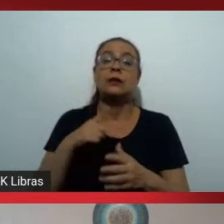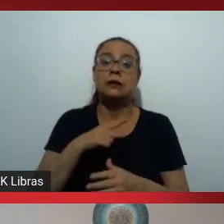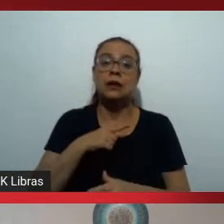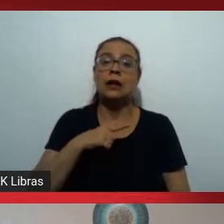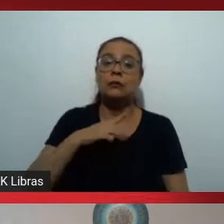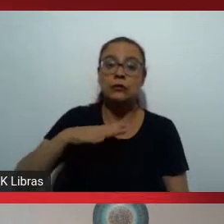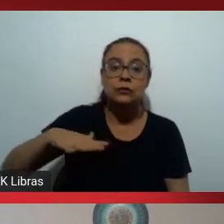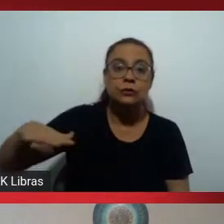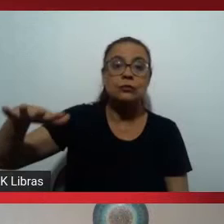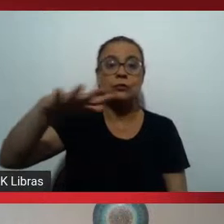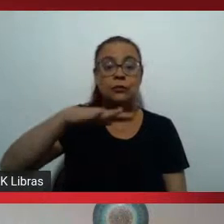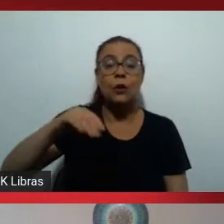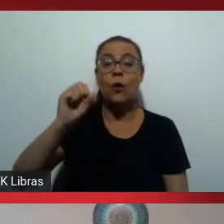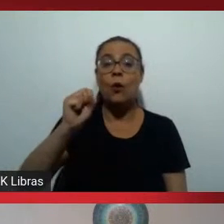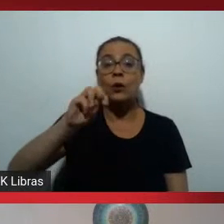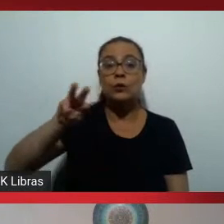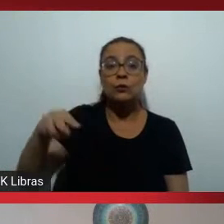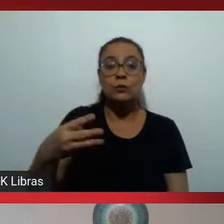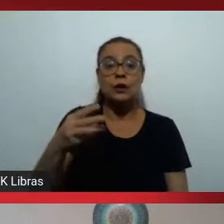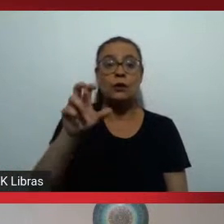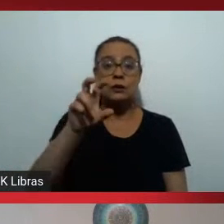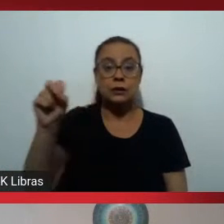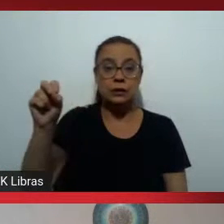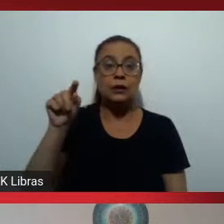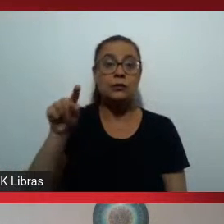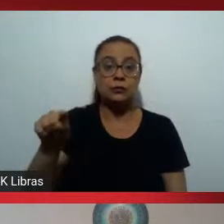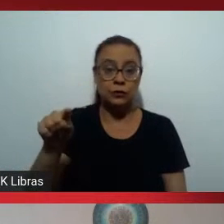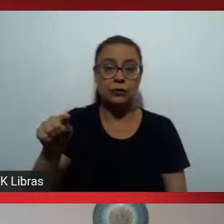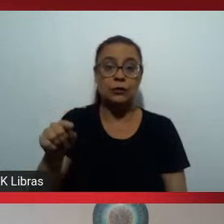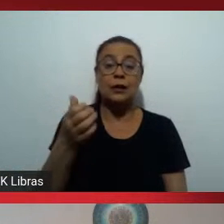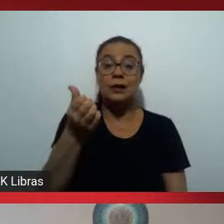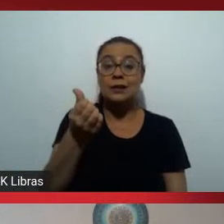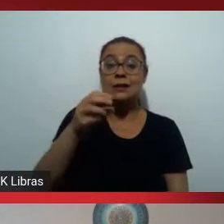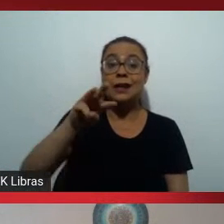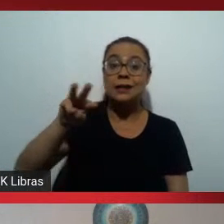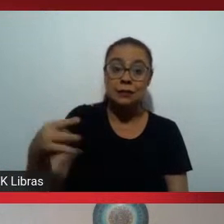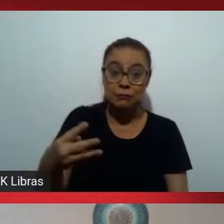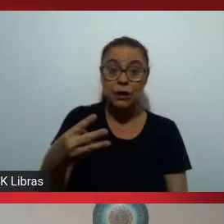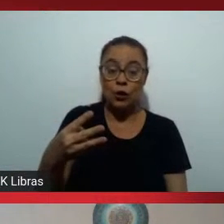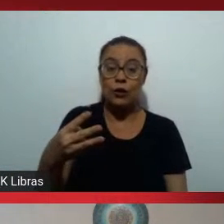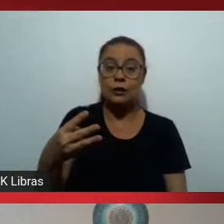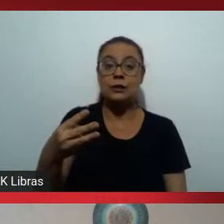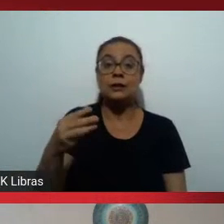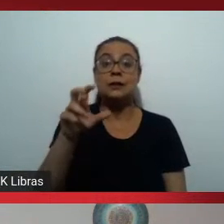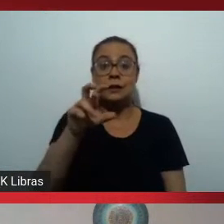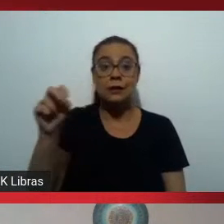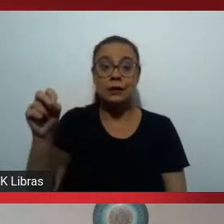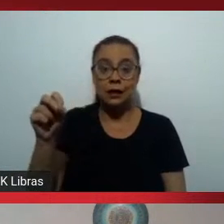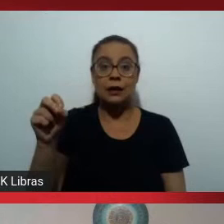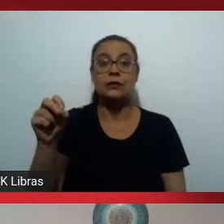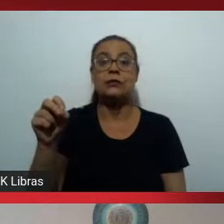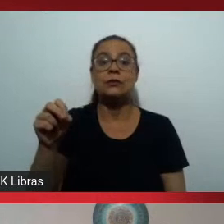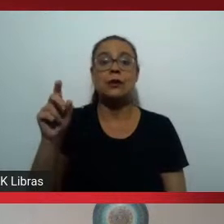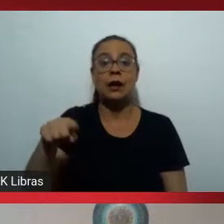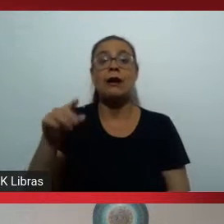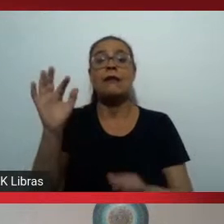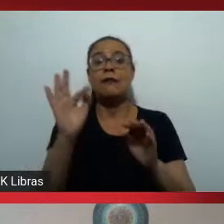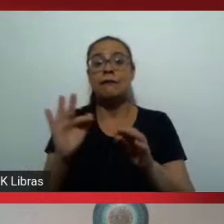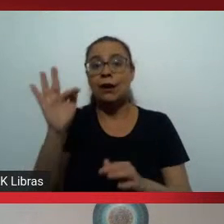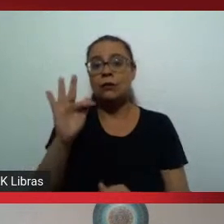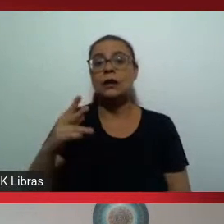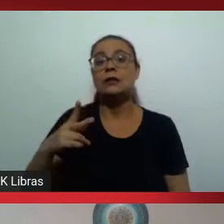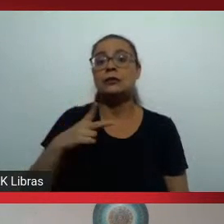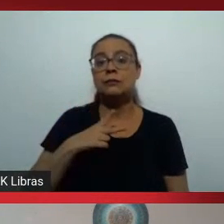estudantes. Desses, 6 milhões e meio estão nas instituições privadas, do ensino superior, que absorvem 75